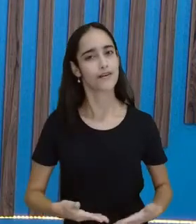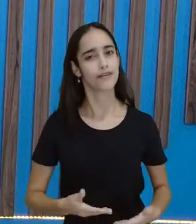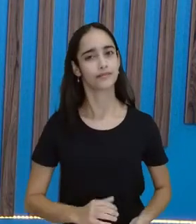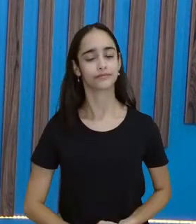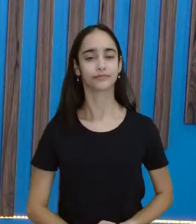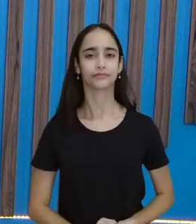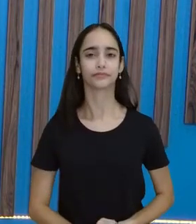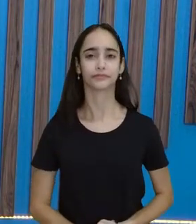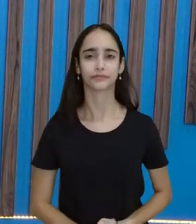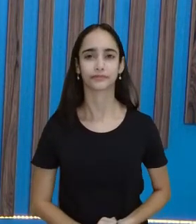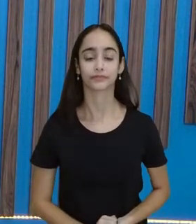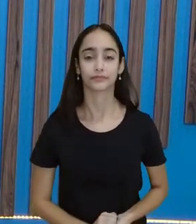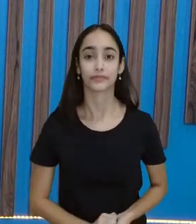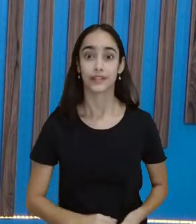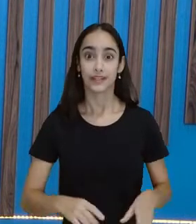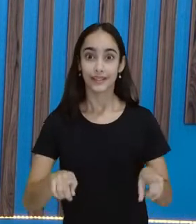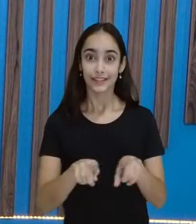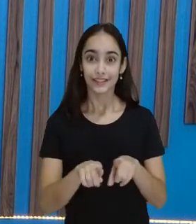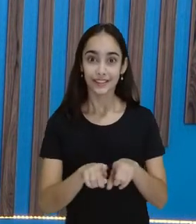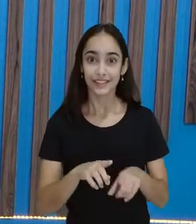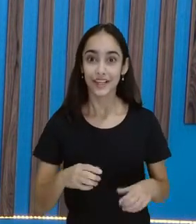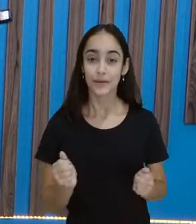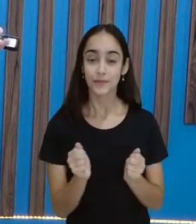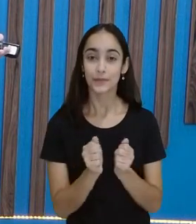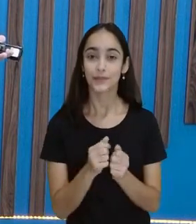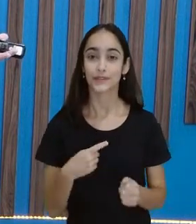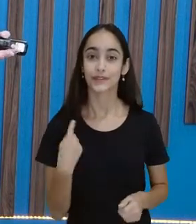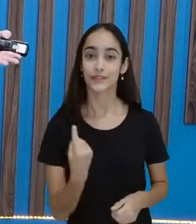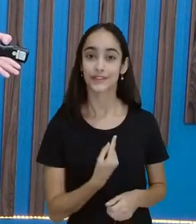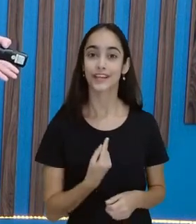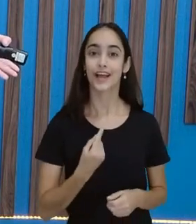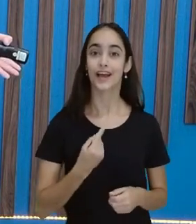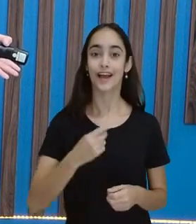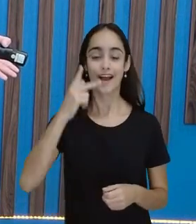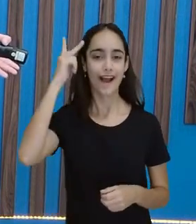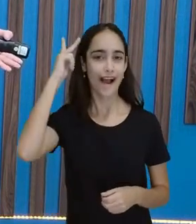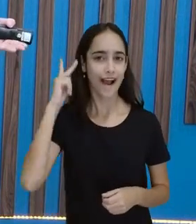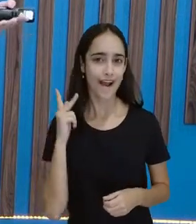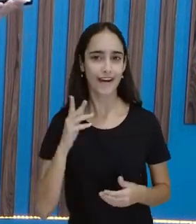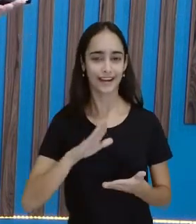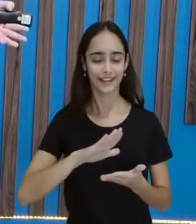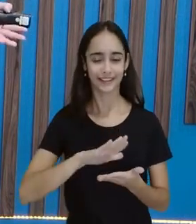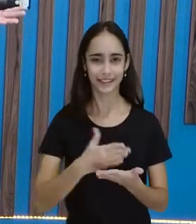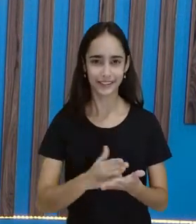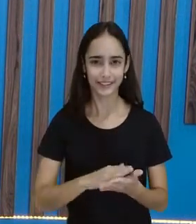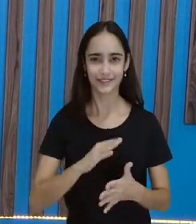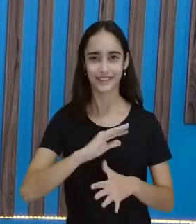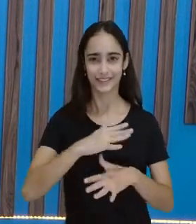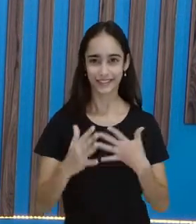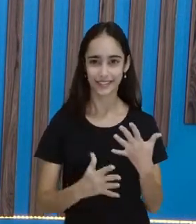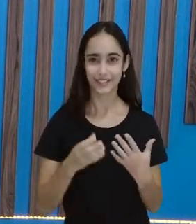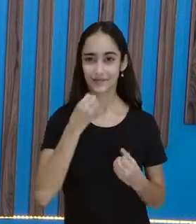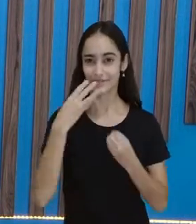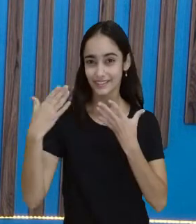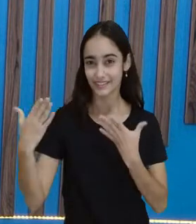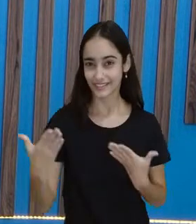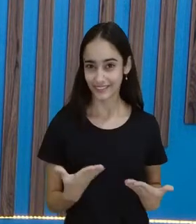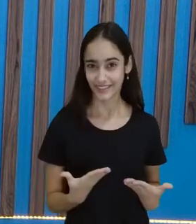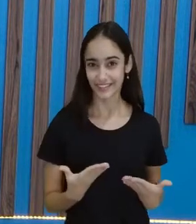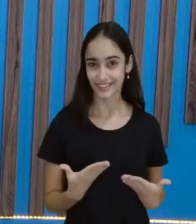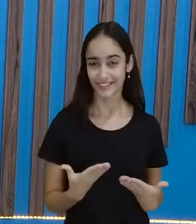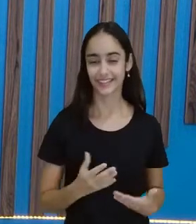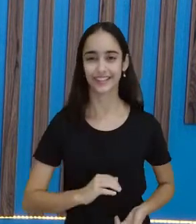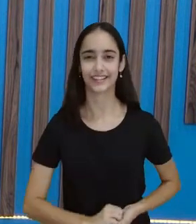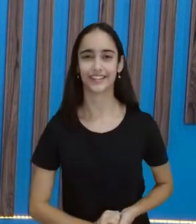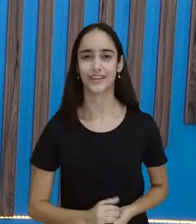Isso mesmo, gente! Também conosco aqui, Karen, a nossa intérprete de Libras. Bem-vinda, Karen! Vamos